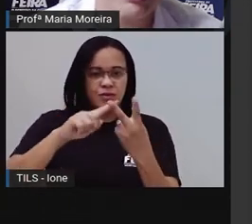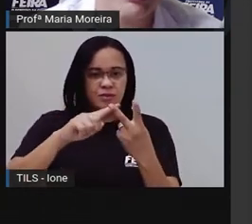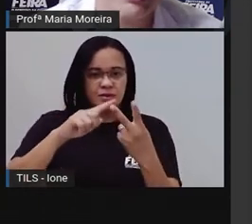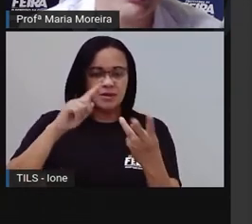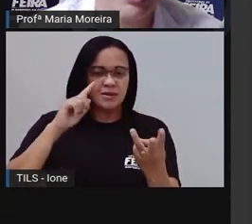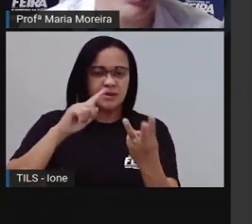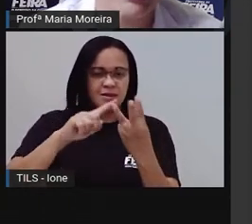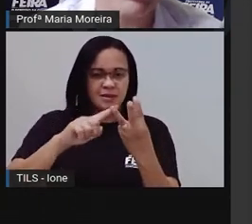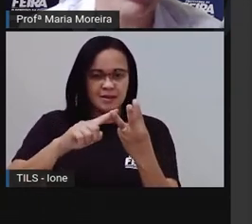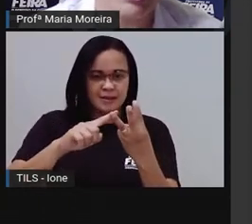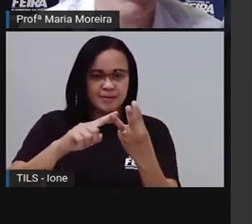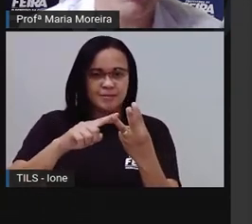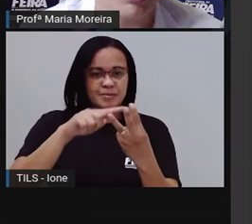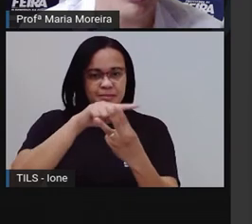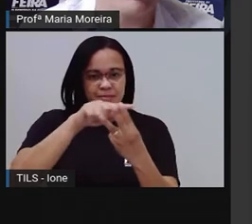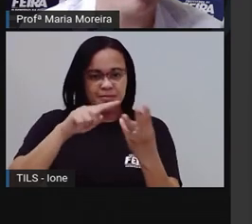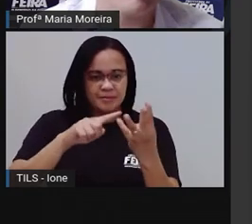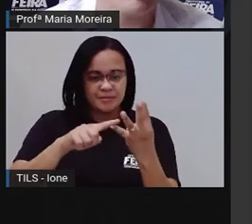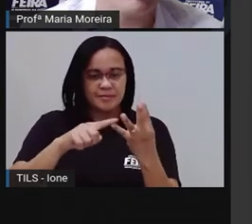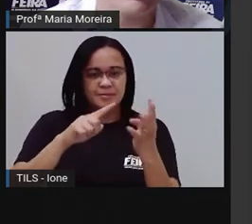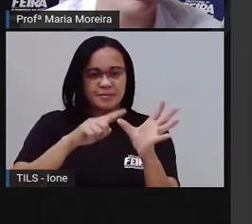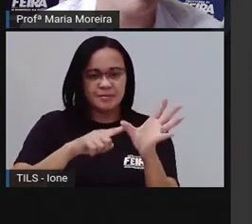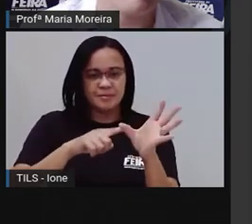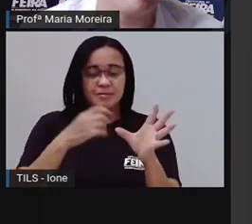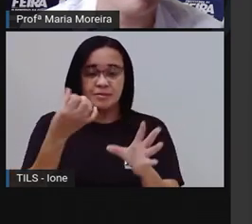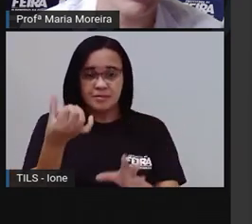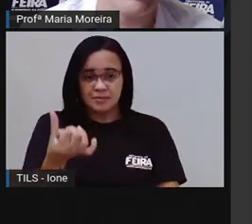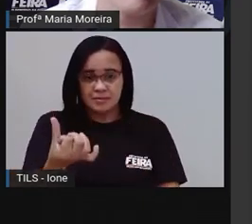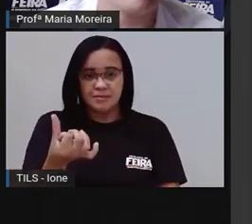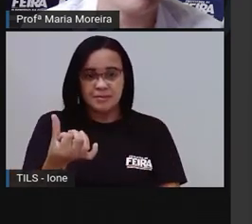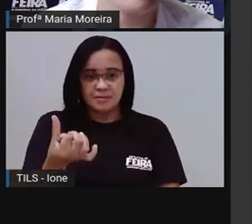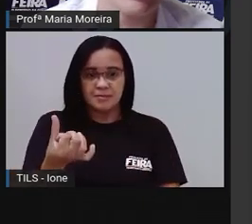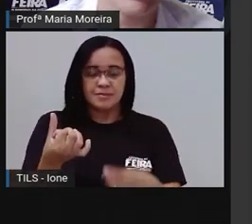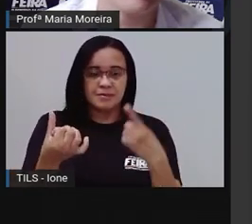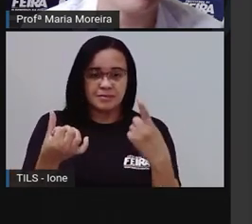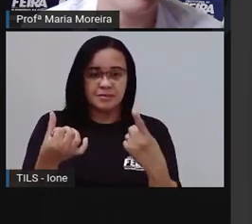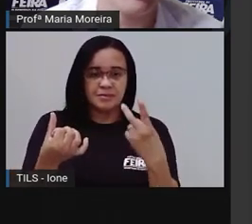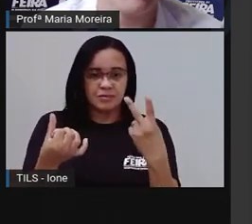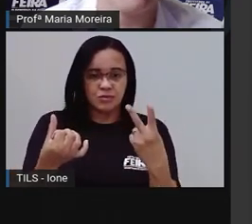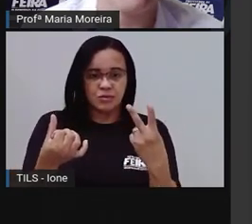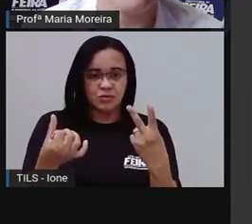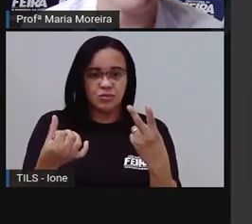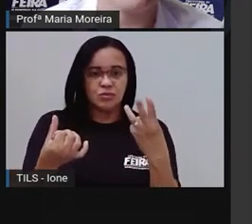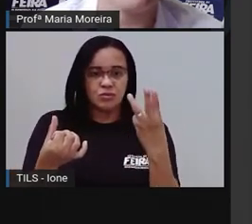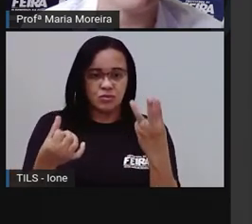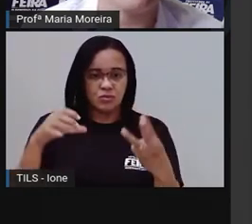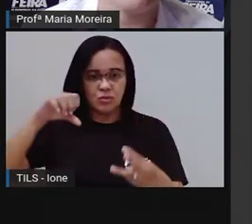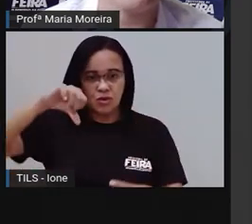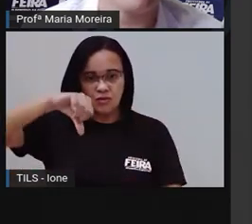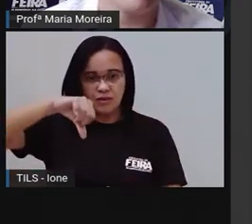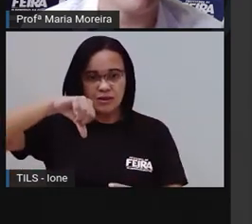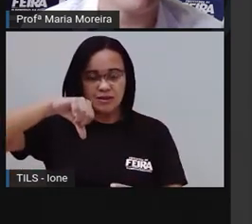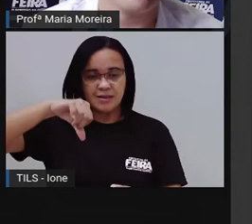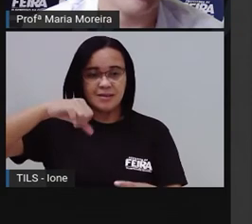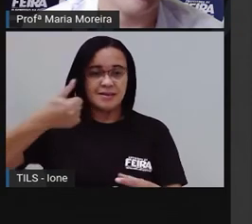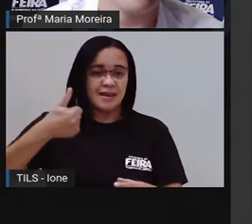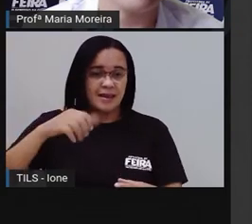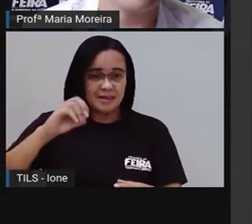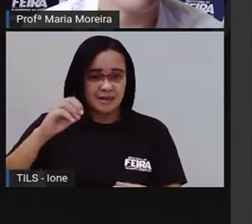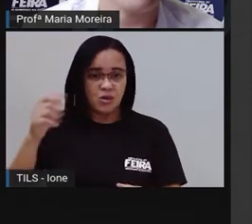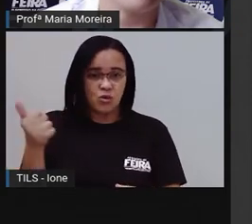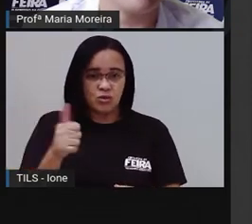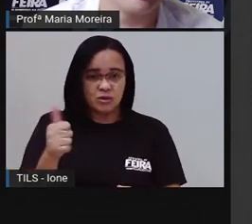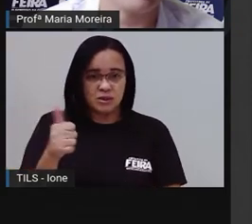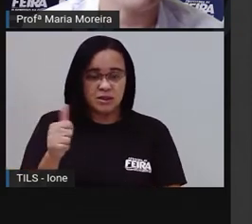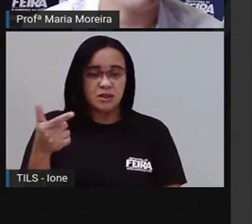dois, três, quatro, cinco, seis, sete, oito, nove, dez,